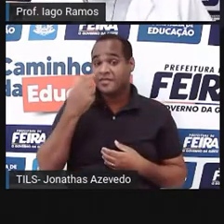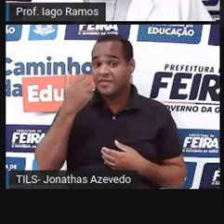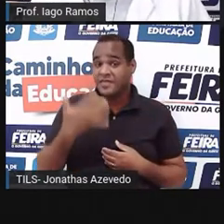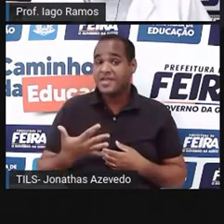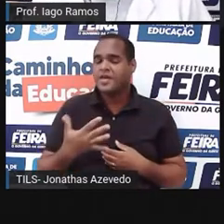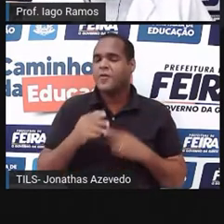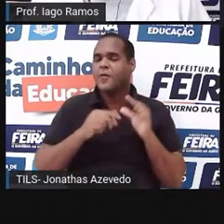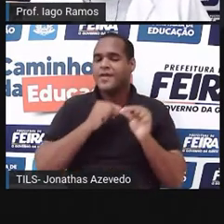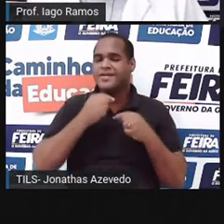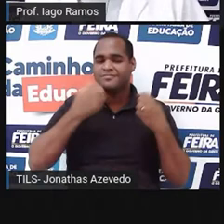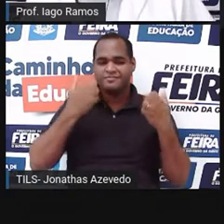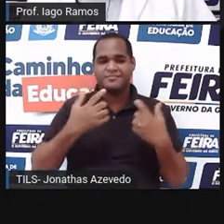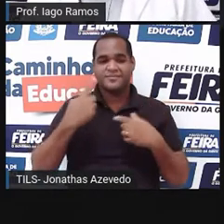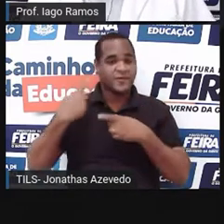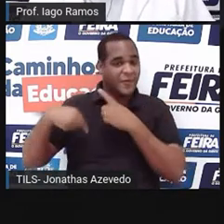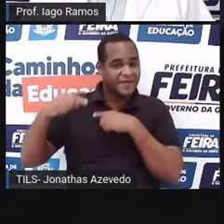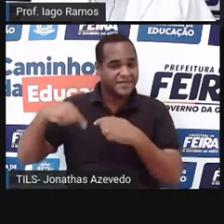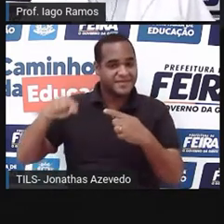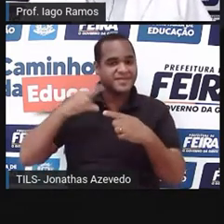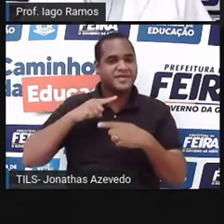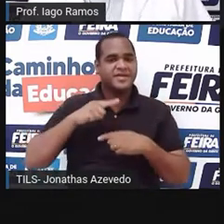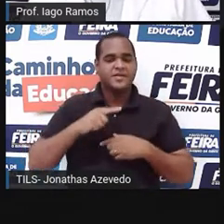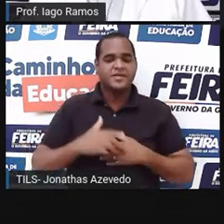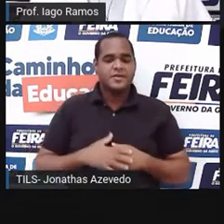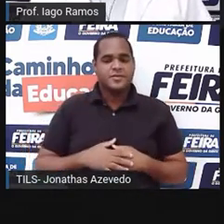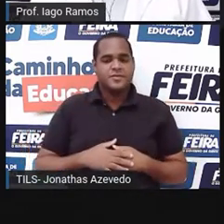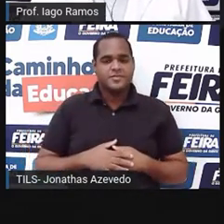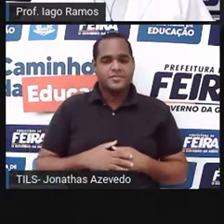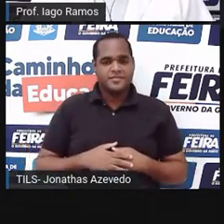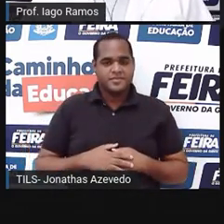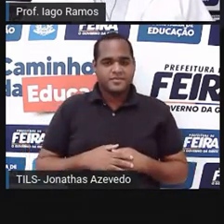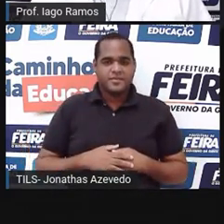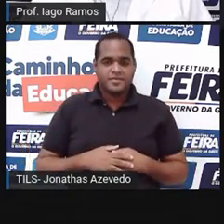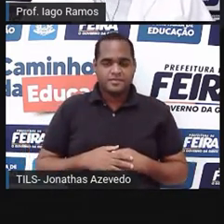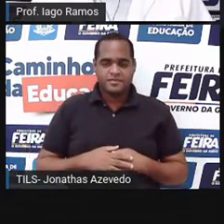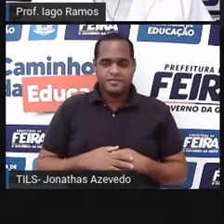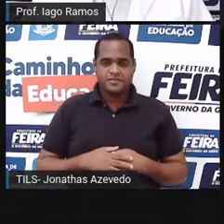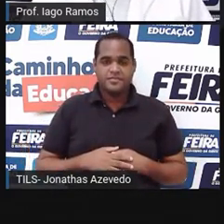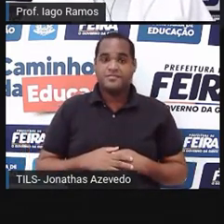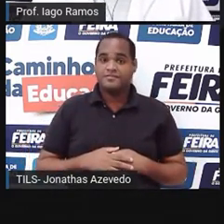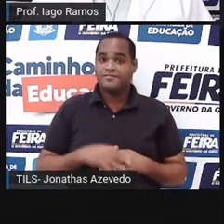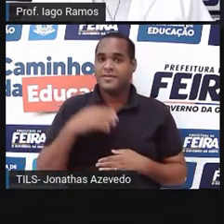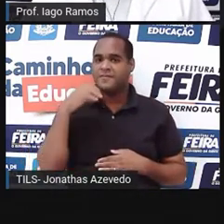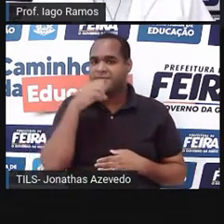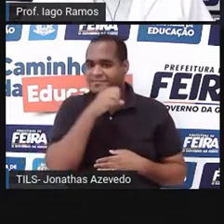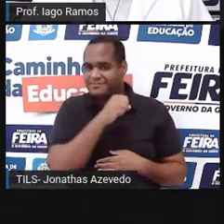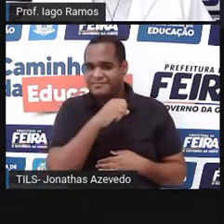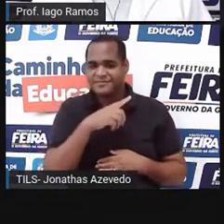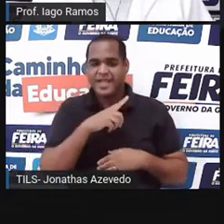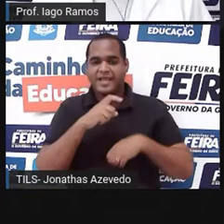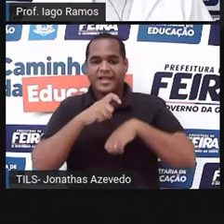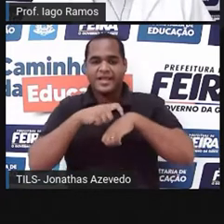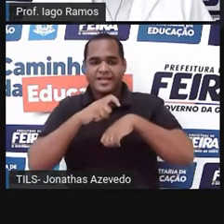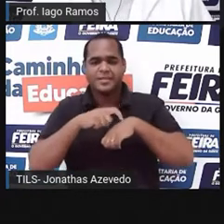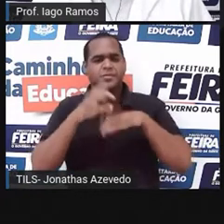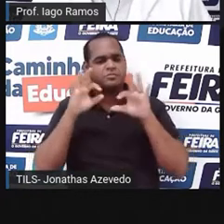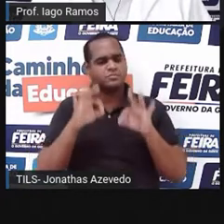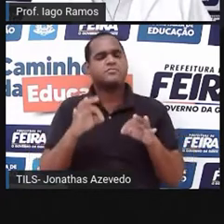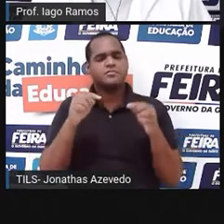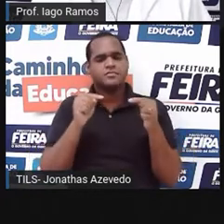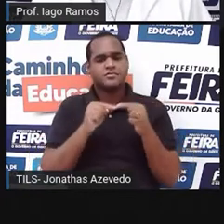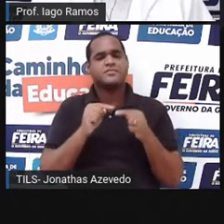Em uma aula anterior. Bom, olha só. Velocidade e tempo são grandezas.